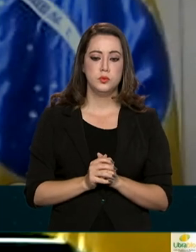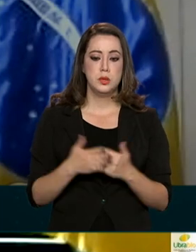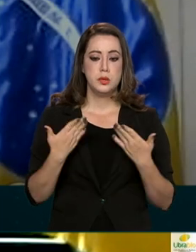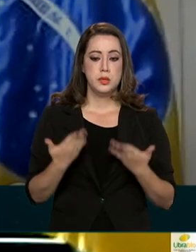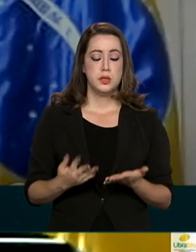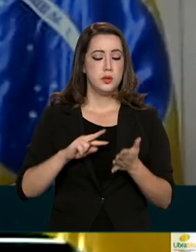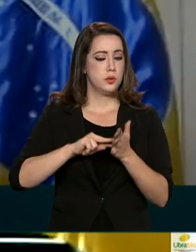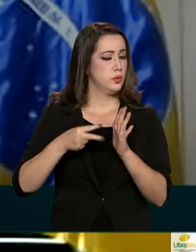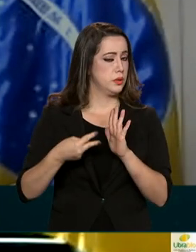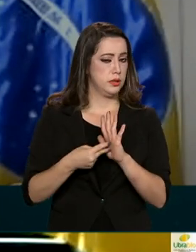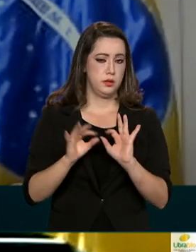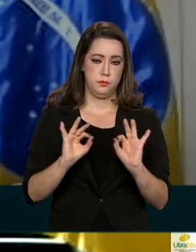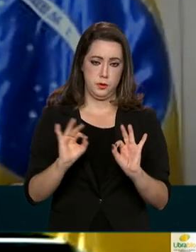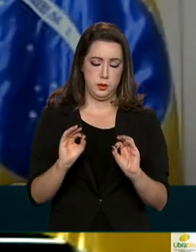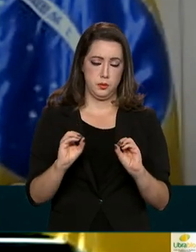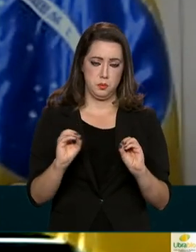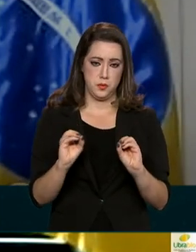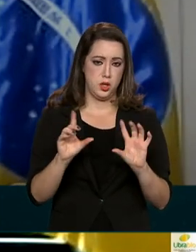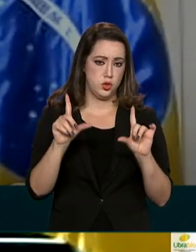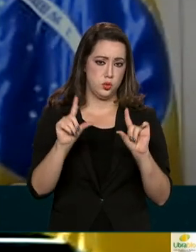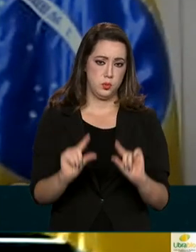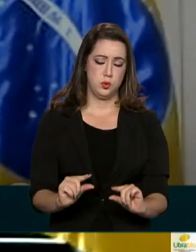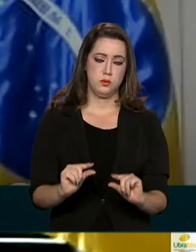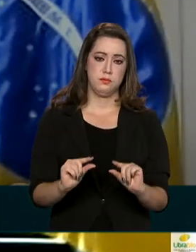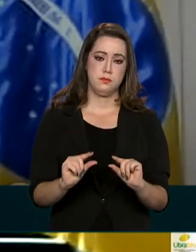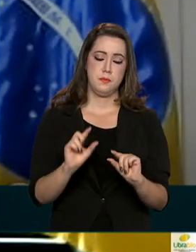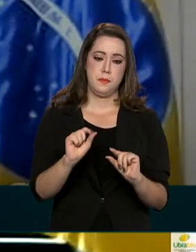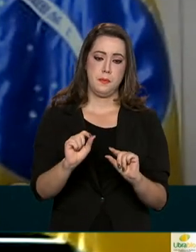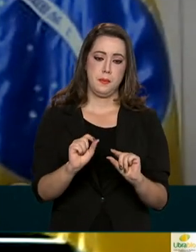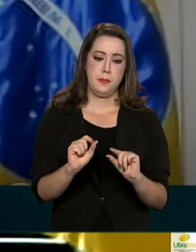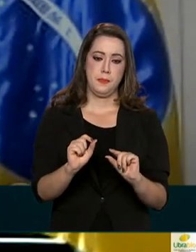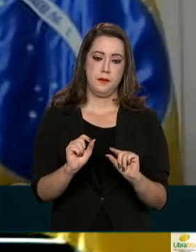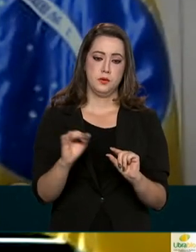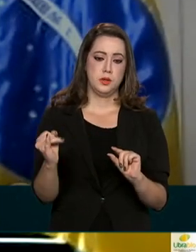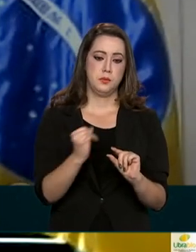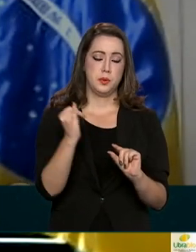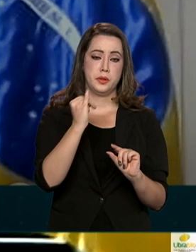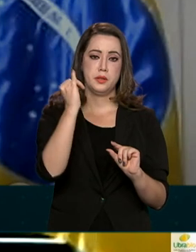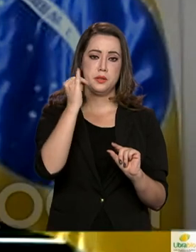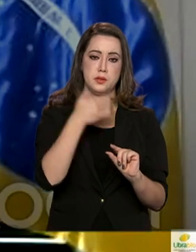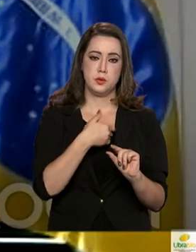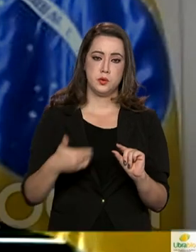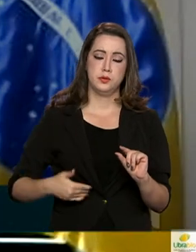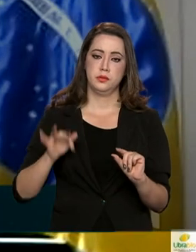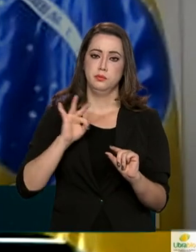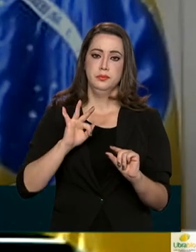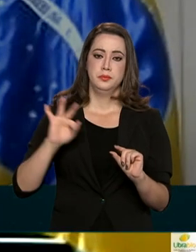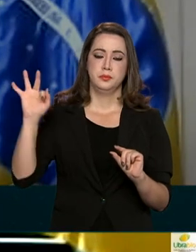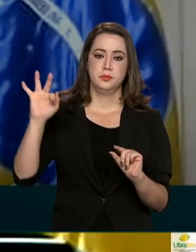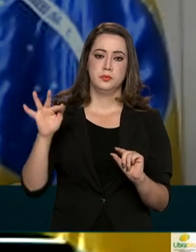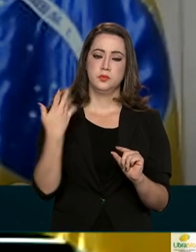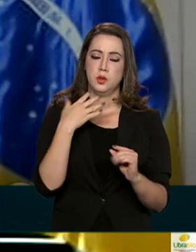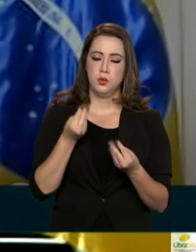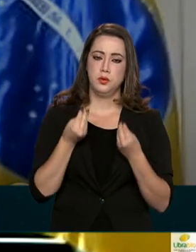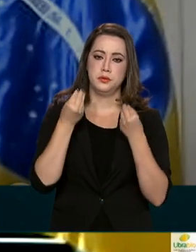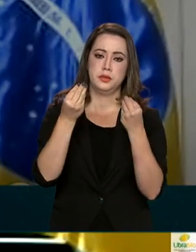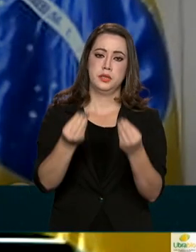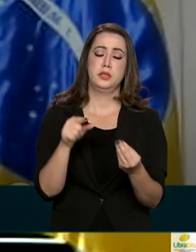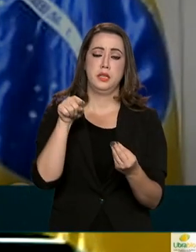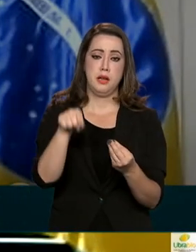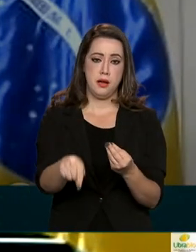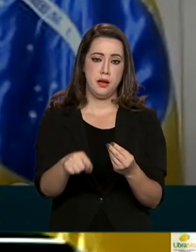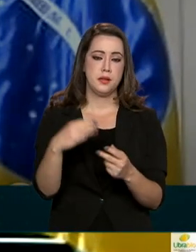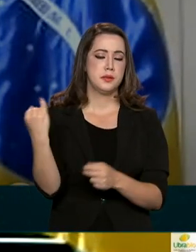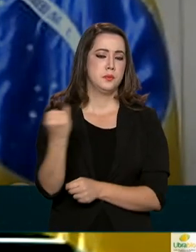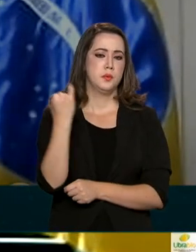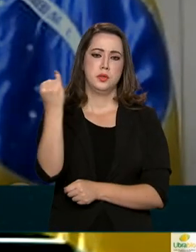de forma alguma uma diminuição da relevância que o governo federal atribui a essa